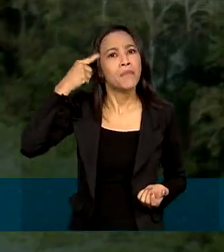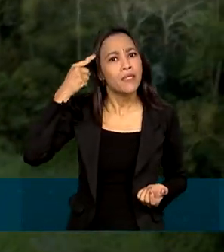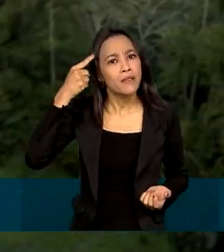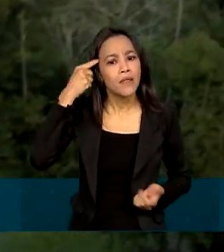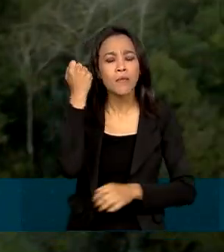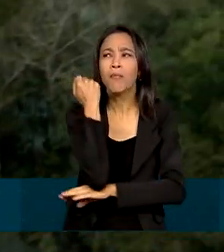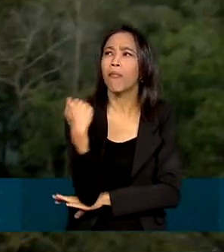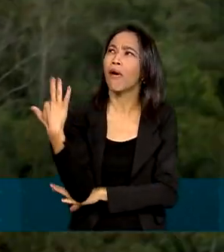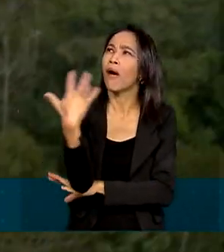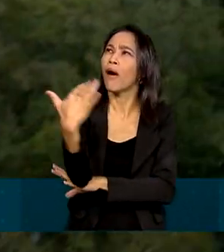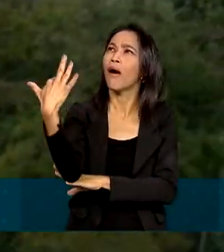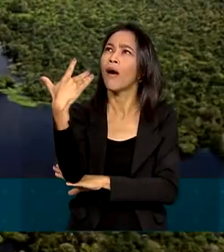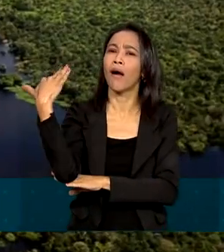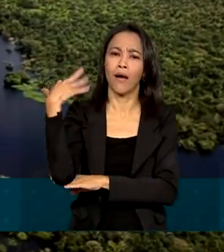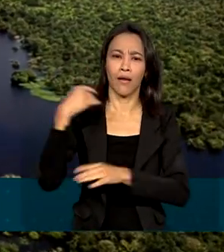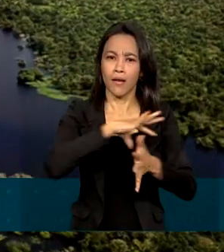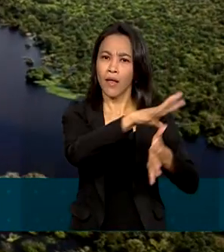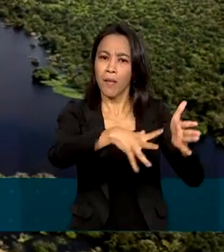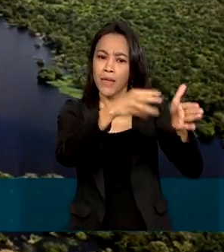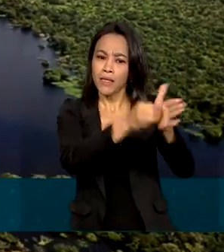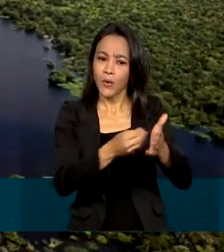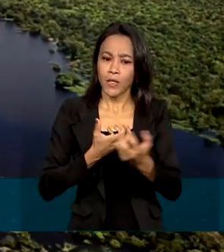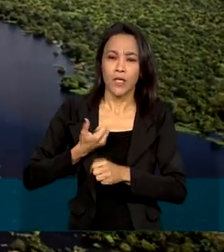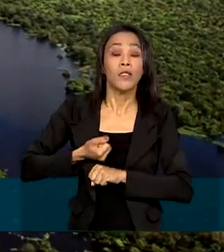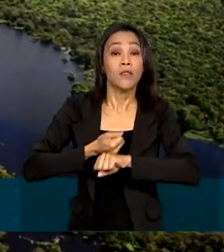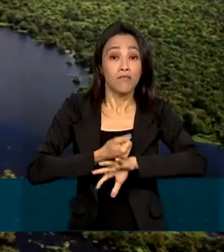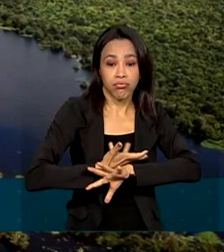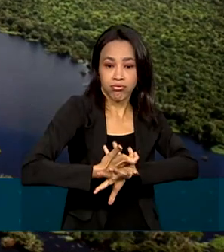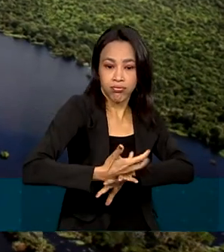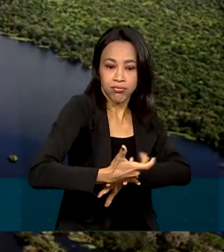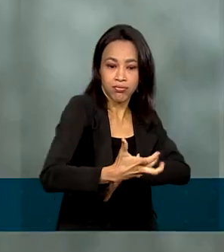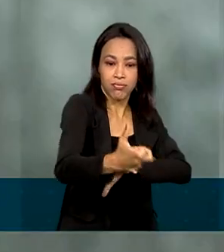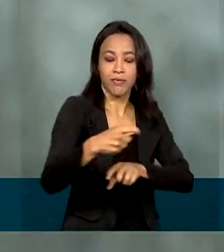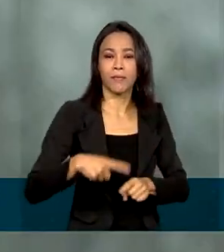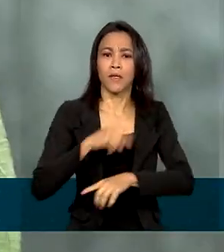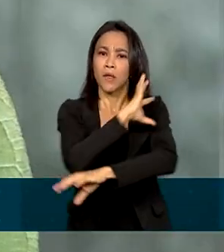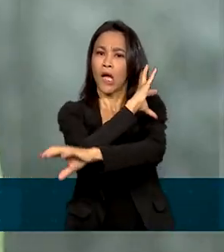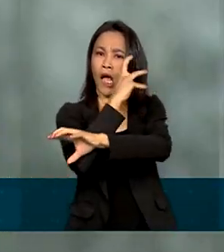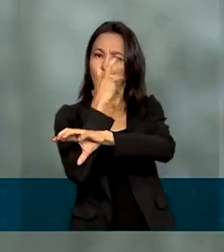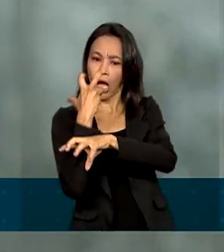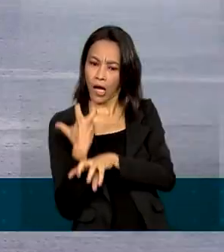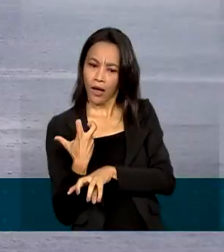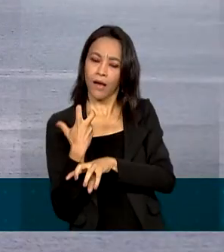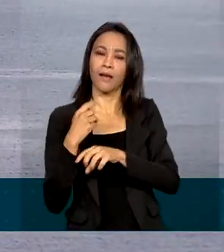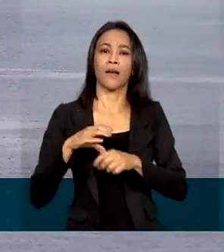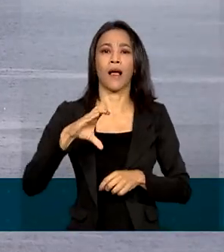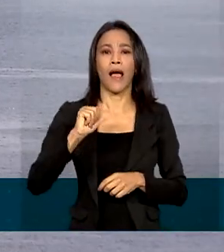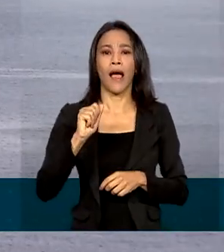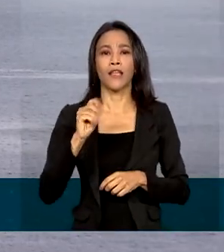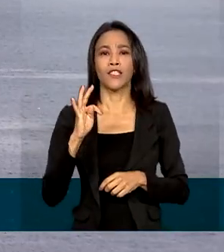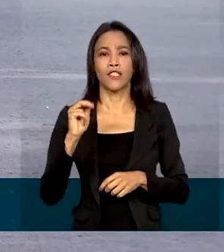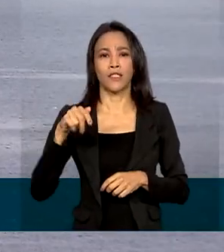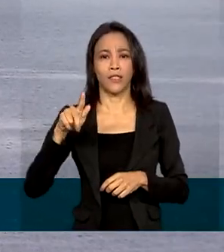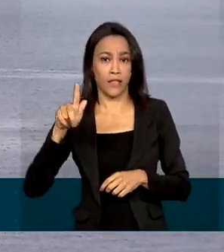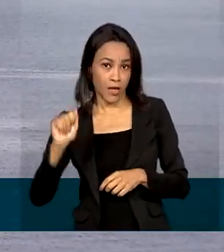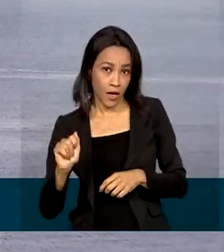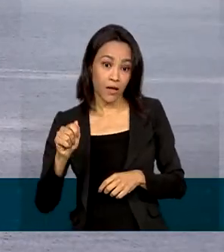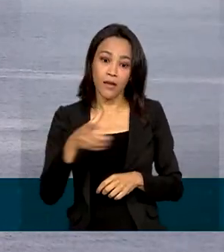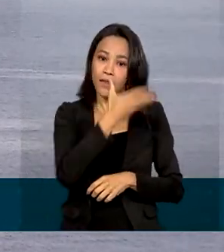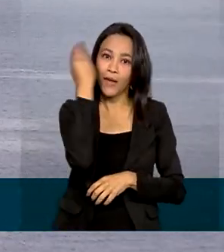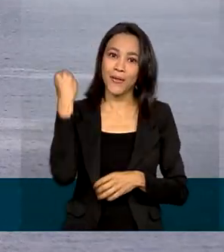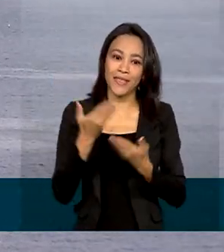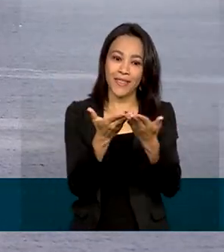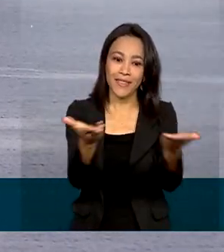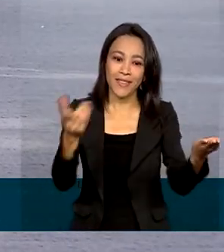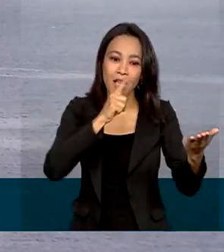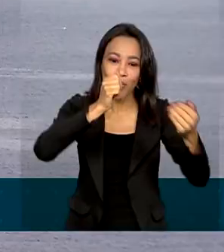vegetações da Amazônia, do Pantanal, da Caatinga, do Cerrado, mas não podemos esquecer do nosso